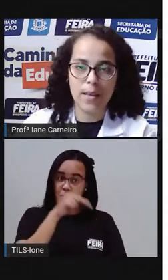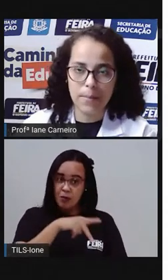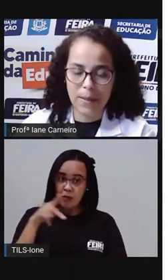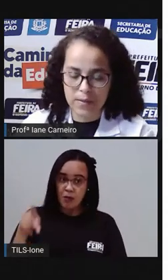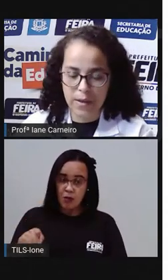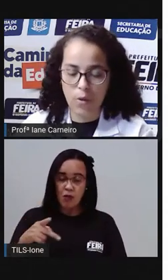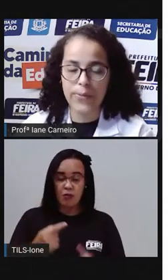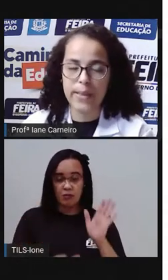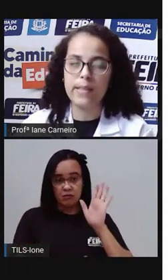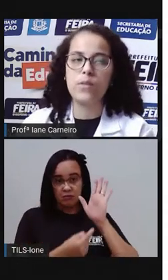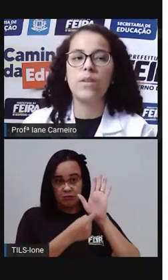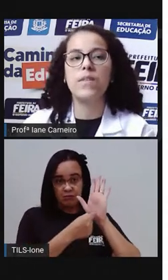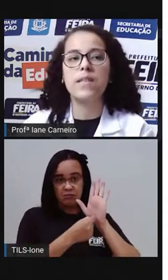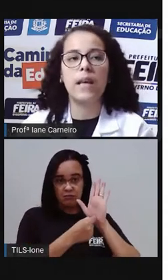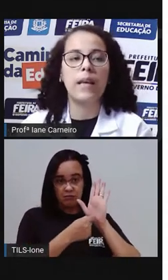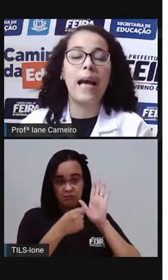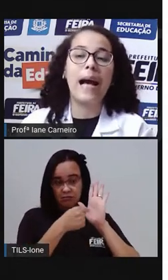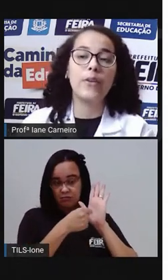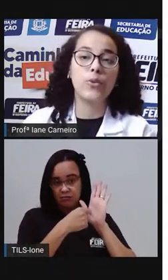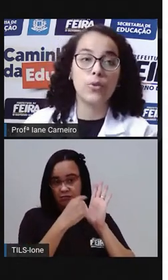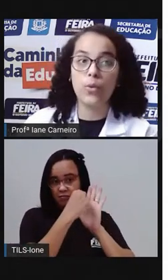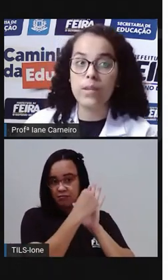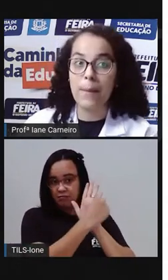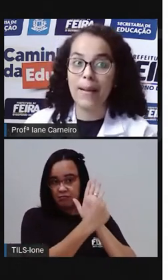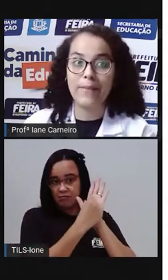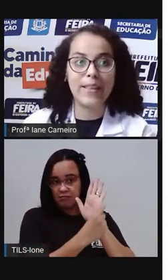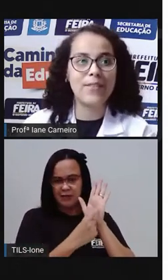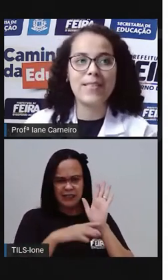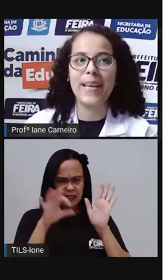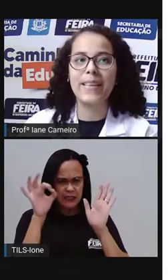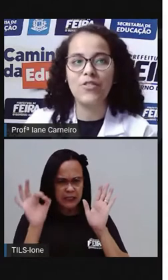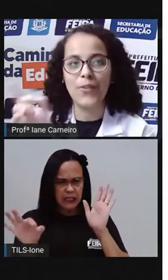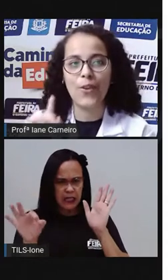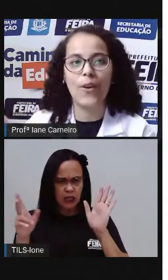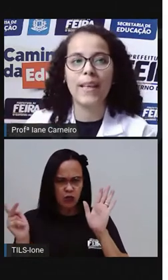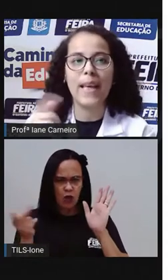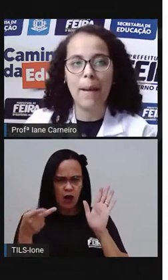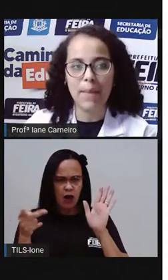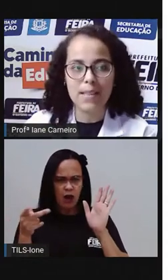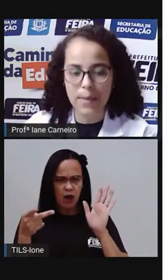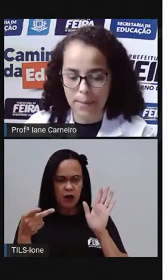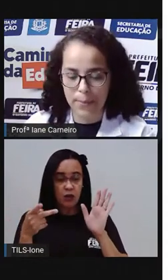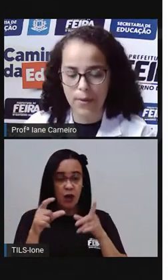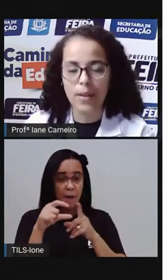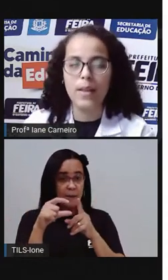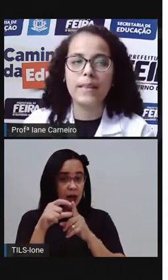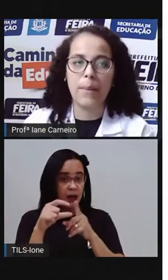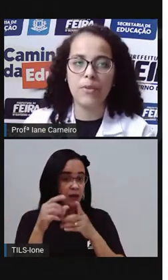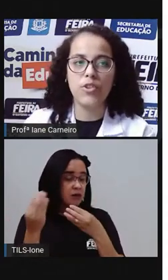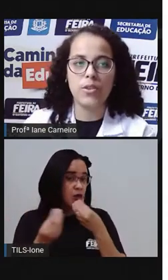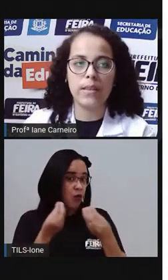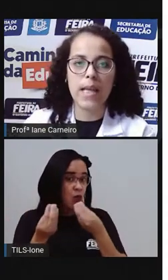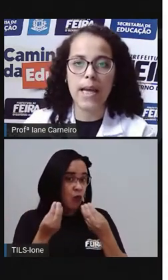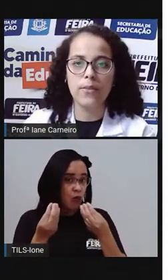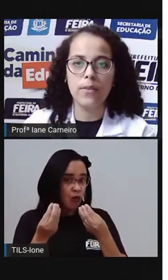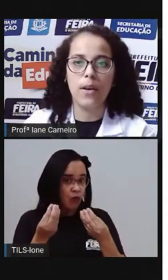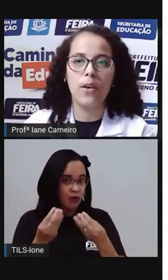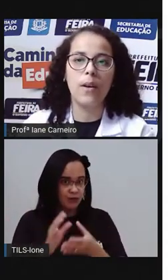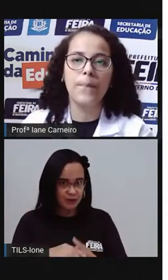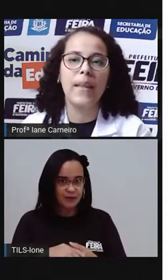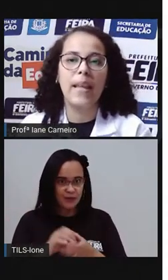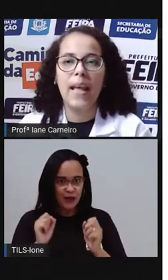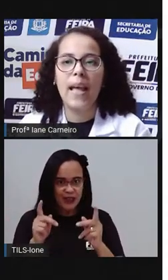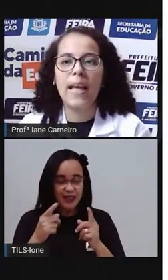você, para você conferir se o que você anotou, se a palavra que você identificou aí é a mesma que a Pró está pedindo. Tá certo?